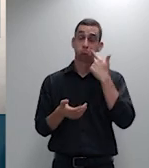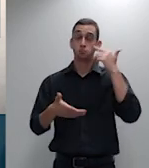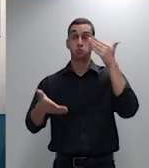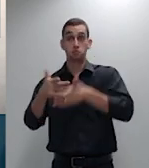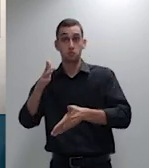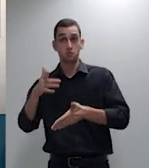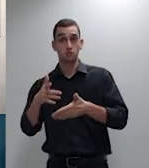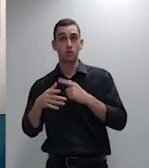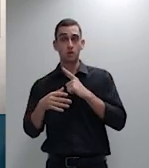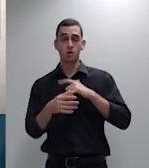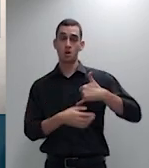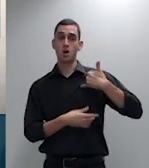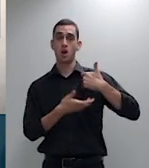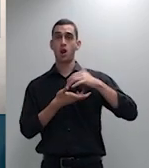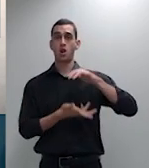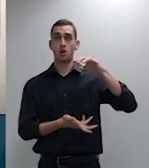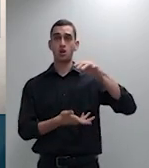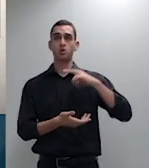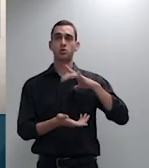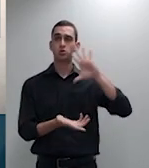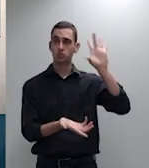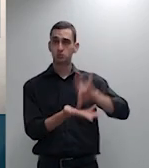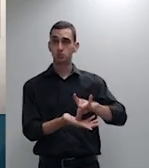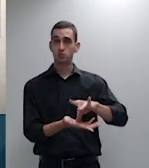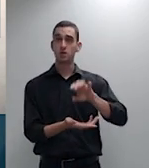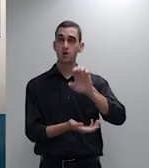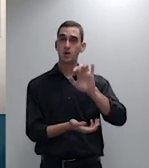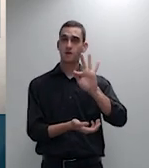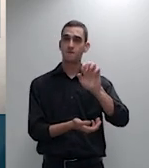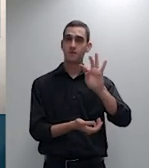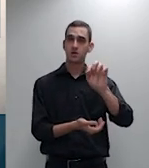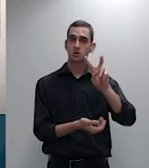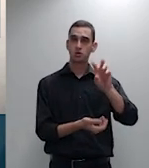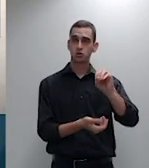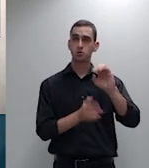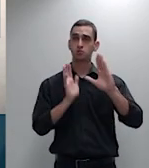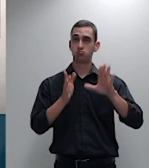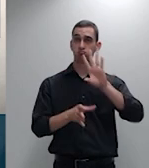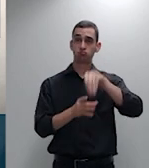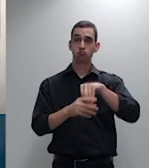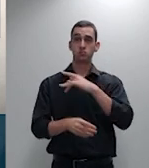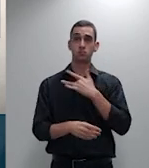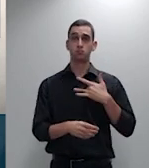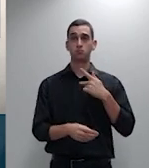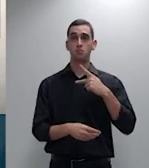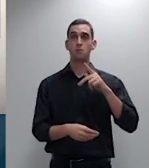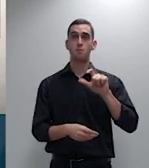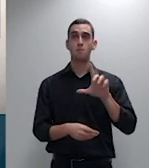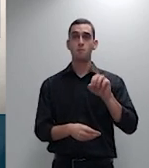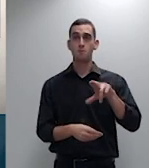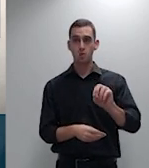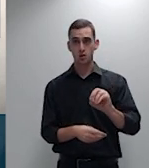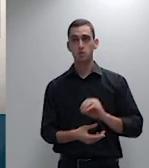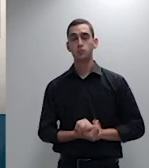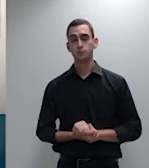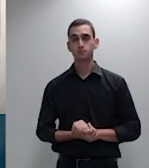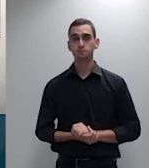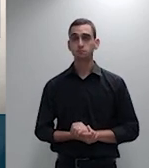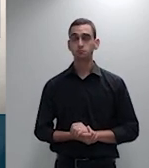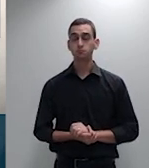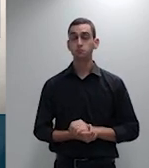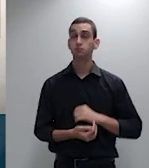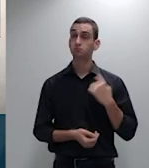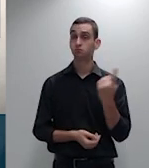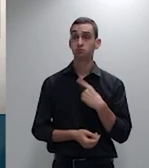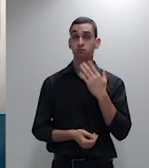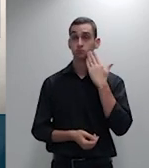nos planos de saúde e dessa forma nos parece claro que o ônus provatório tem que ser